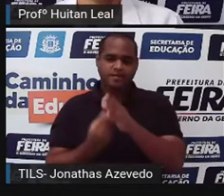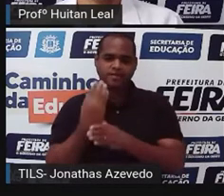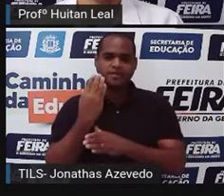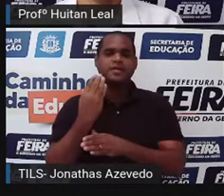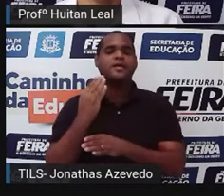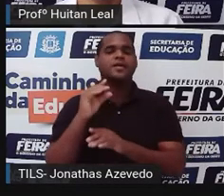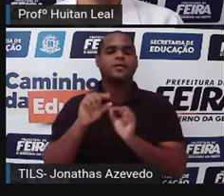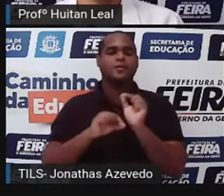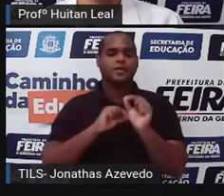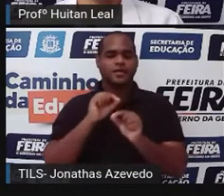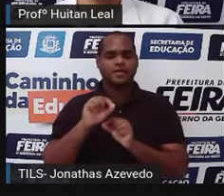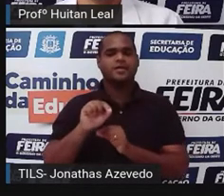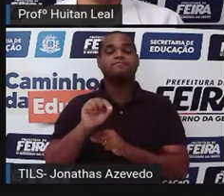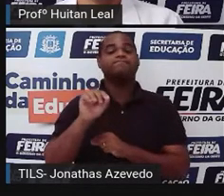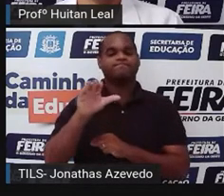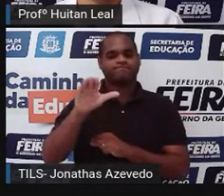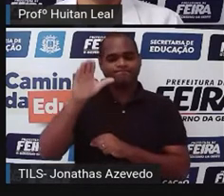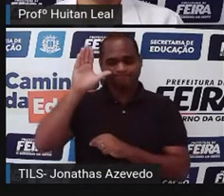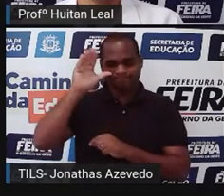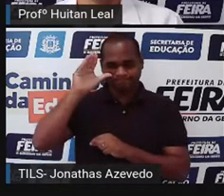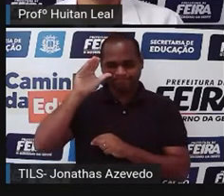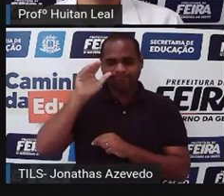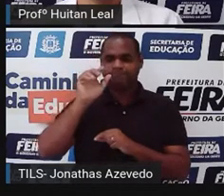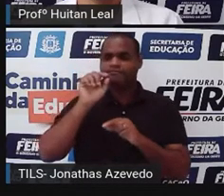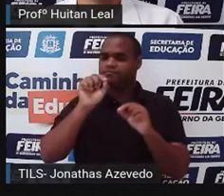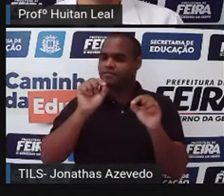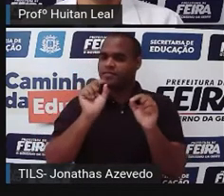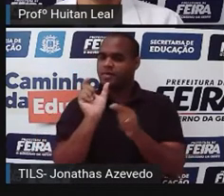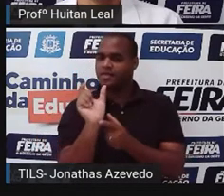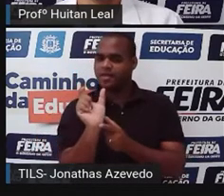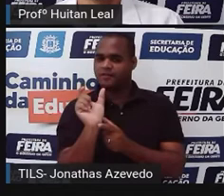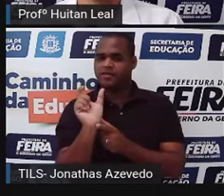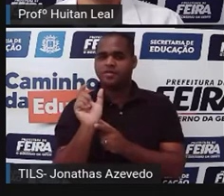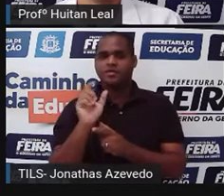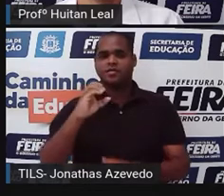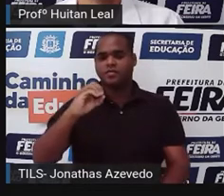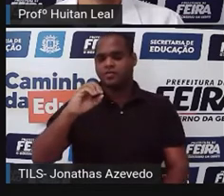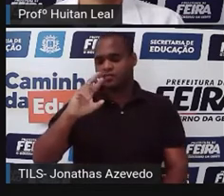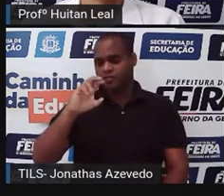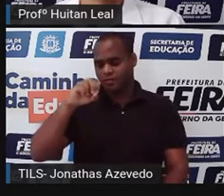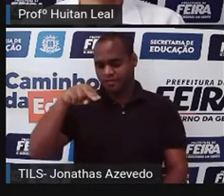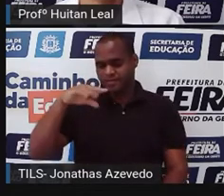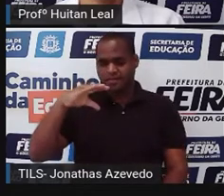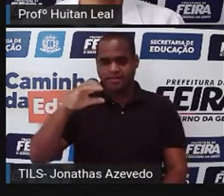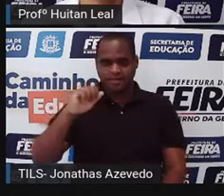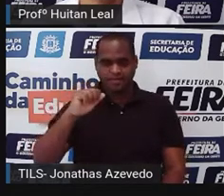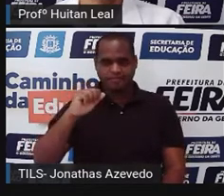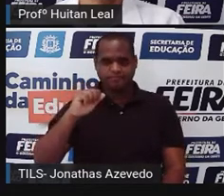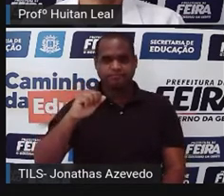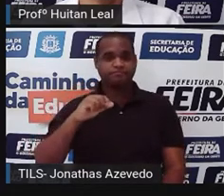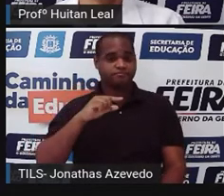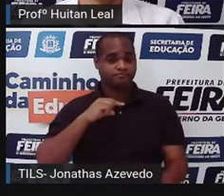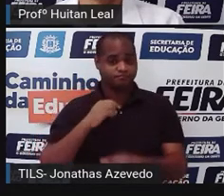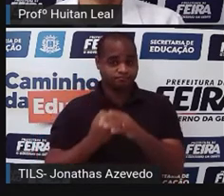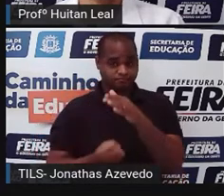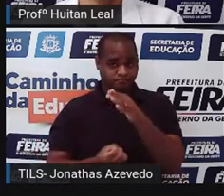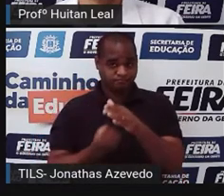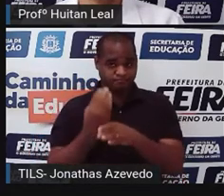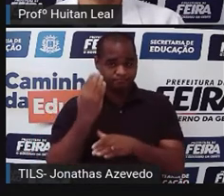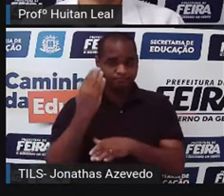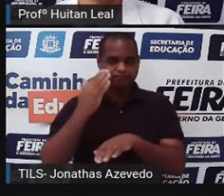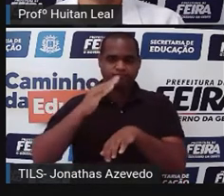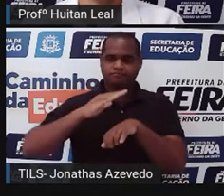curiosidade sobre a palavra crônica. Então, crônica, a palavra